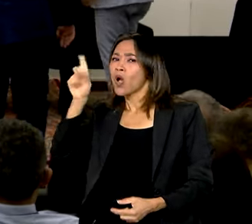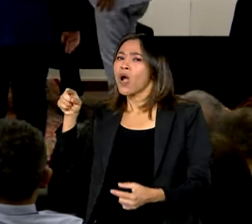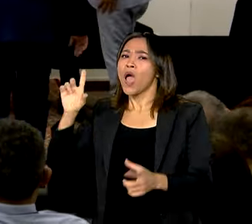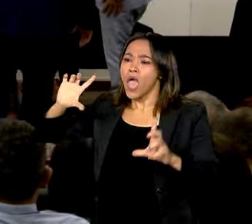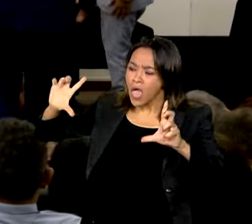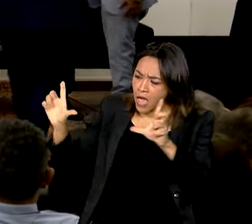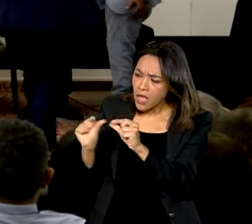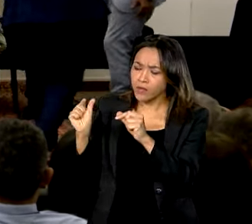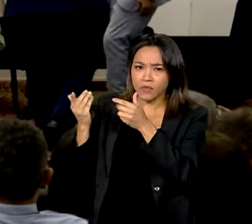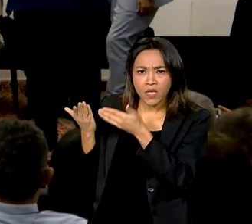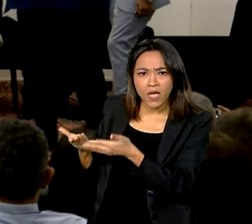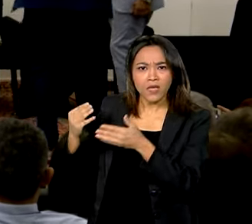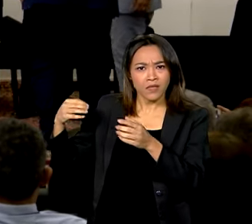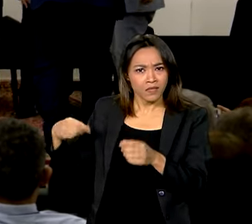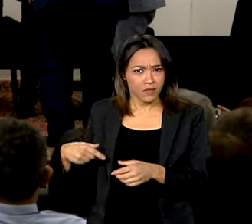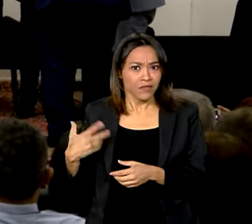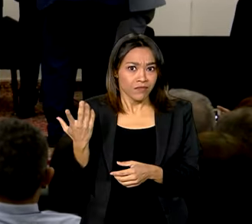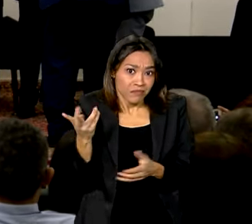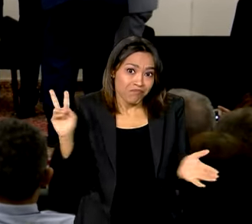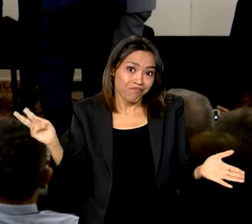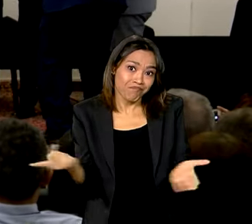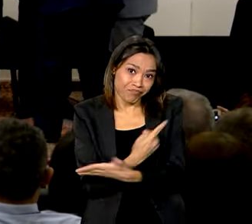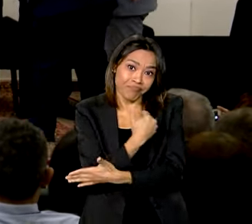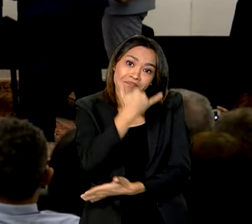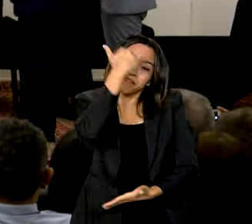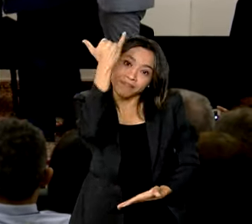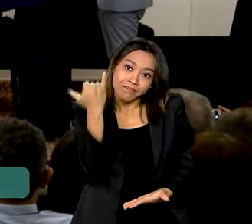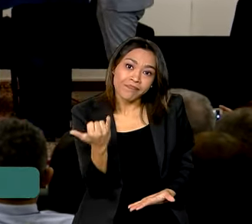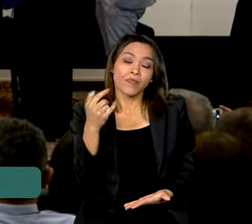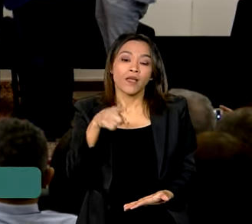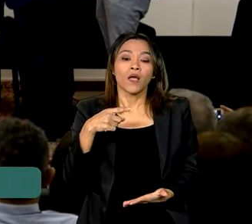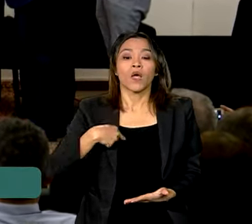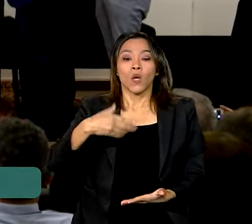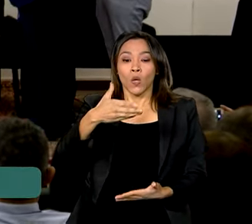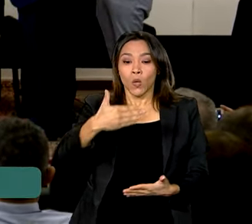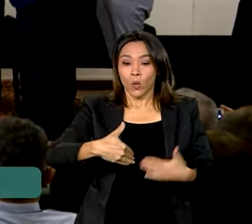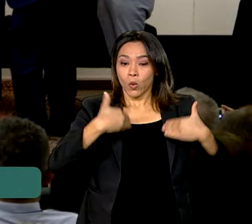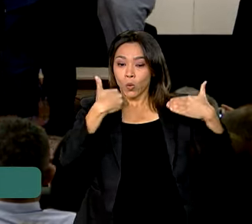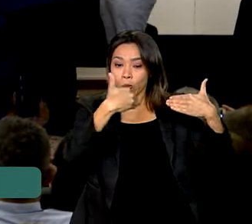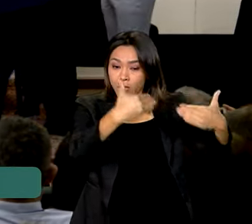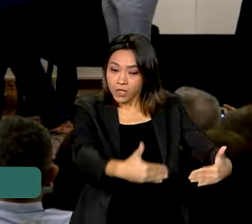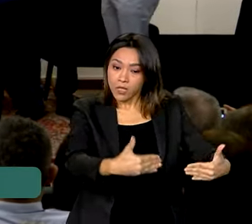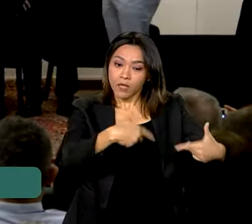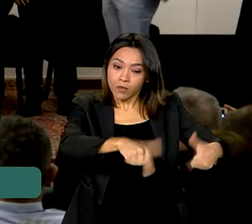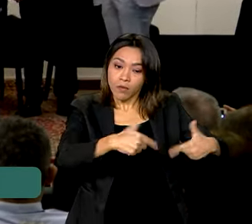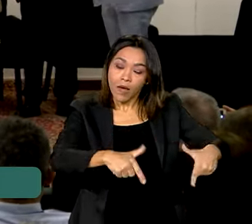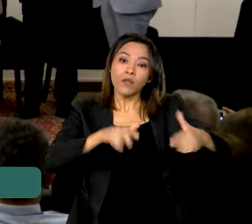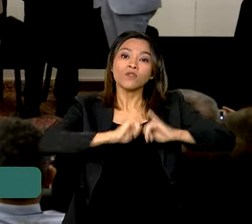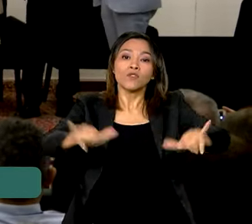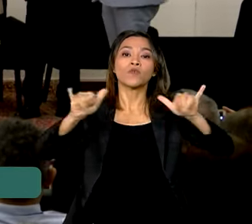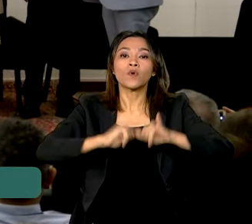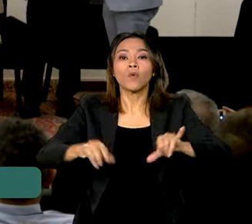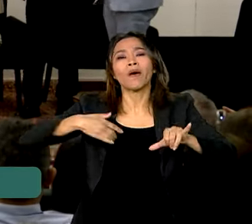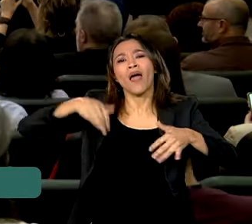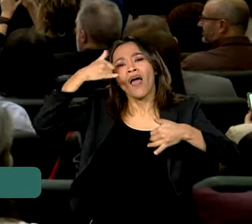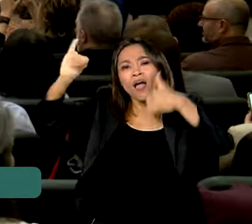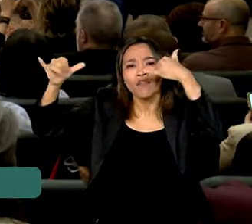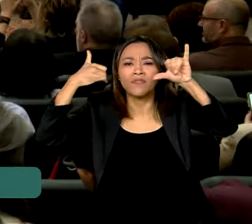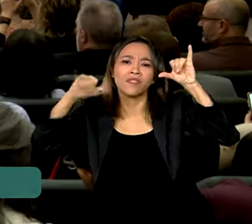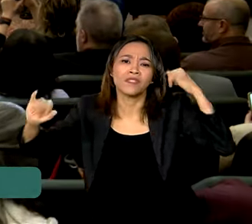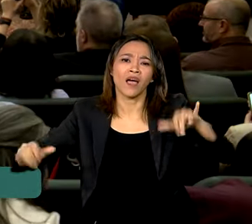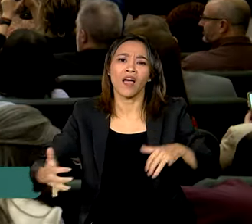ocorrências, o Ministério do Trabalho e Emprego lançou a campanha nacional de prevenção de acidentes do trabalho.